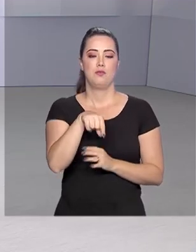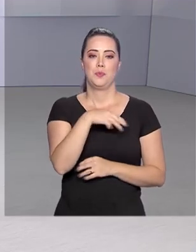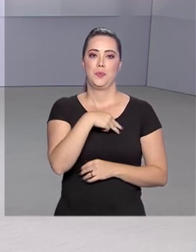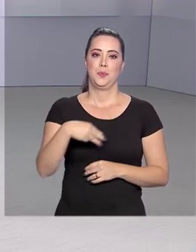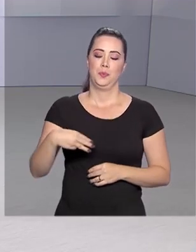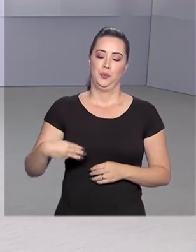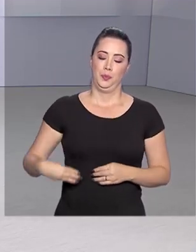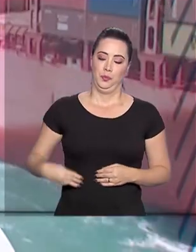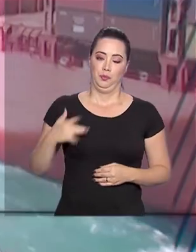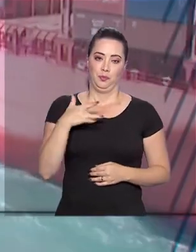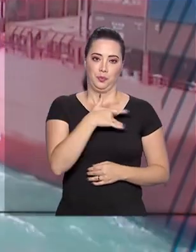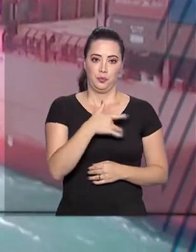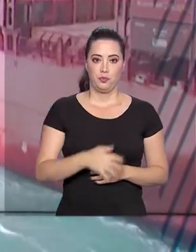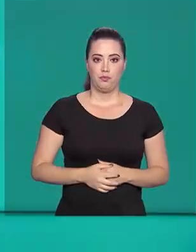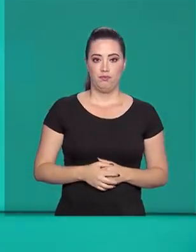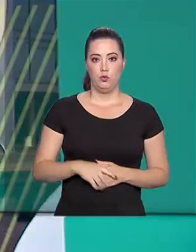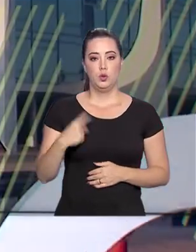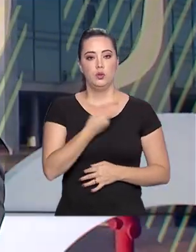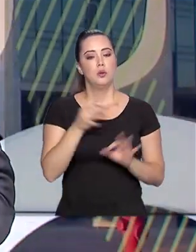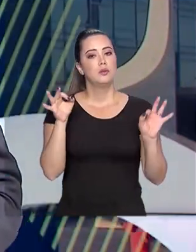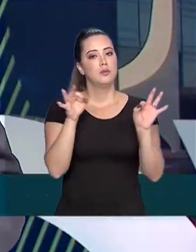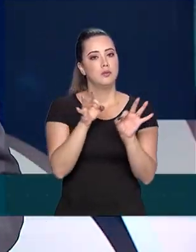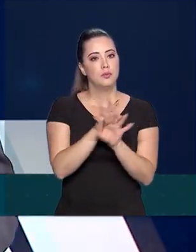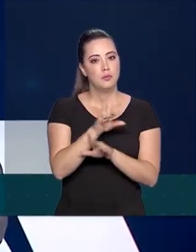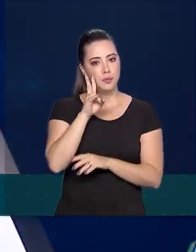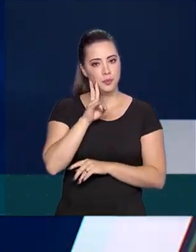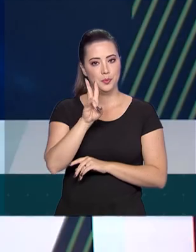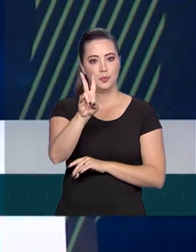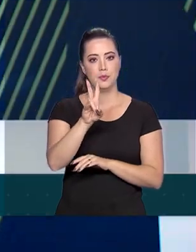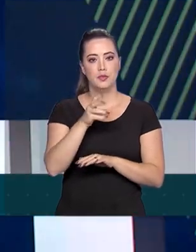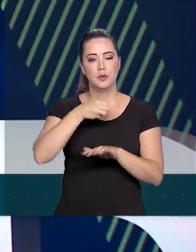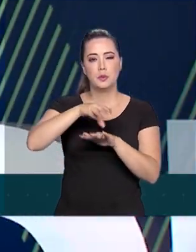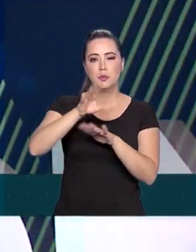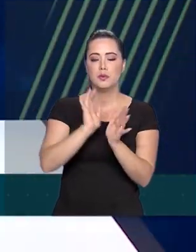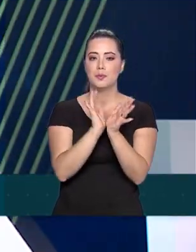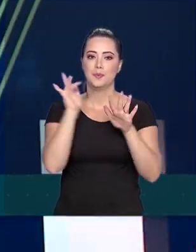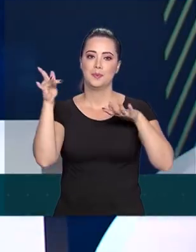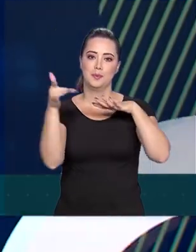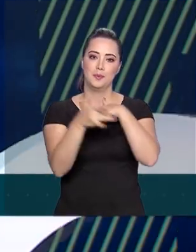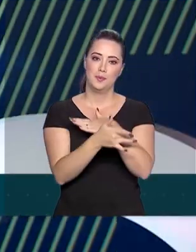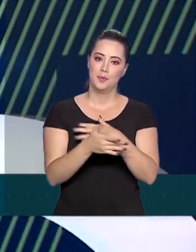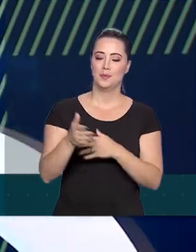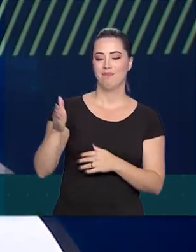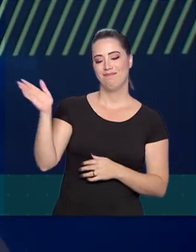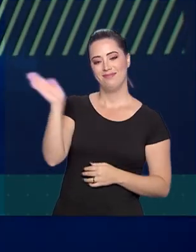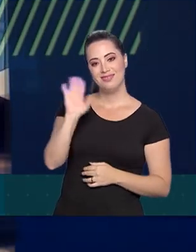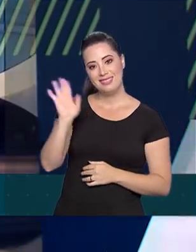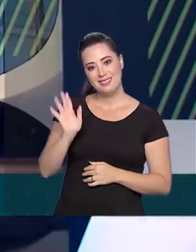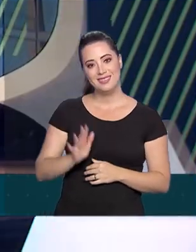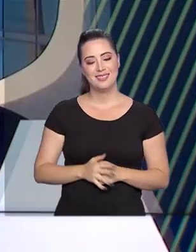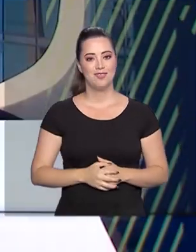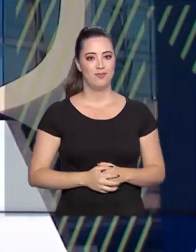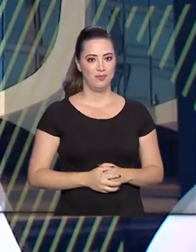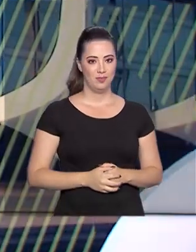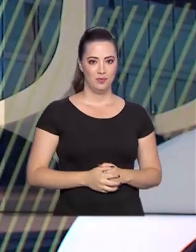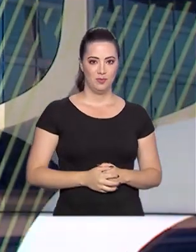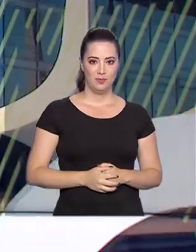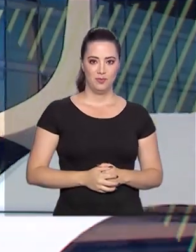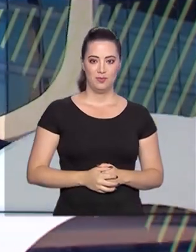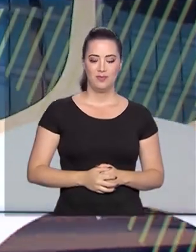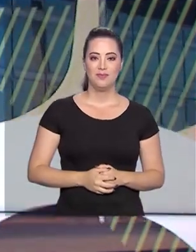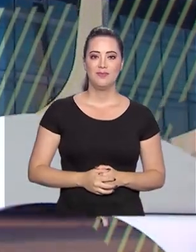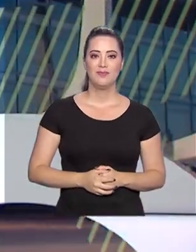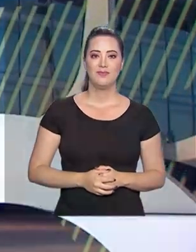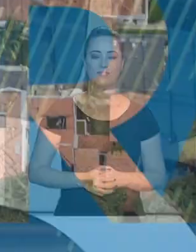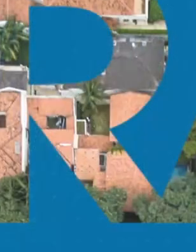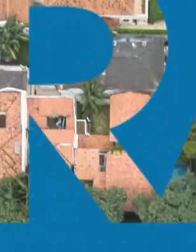Ministério da Saúde. O governo agora termina aqui. Continue bem informado pelas nossas redes sociais. A gente se vê na próxima edição.